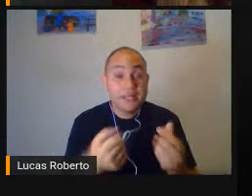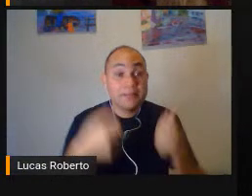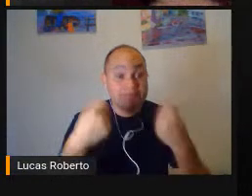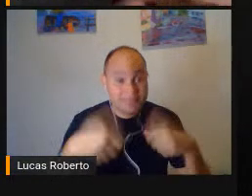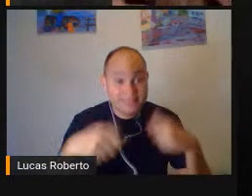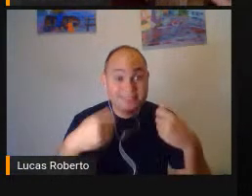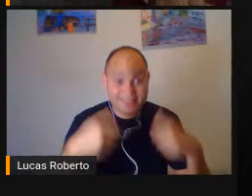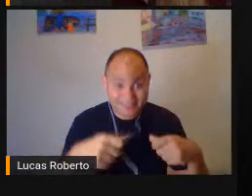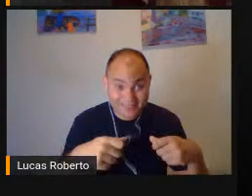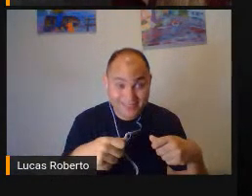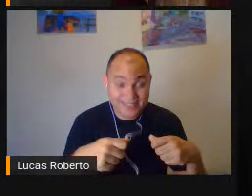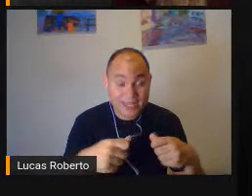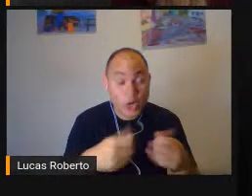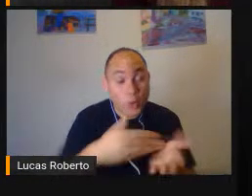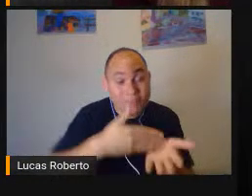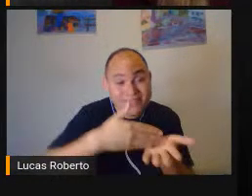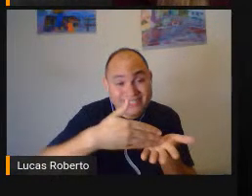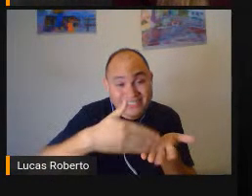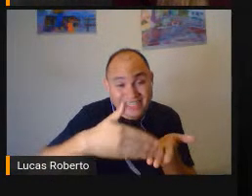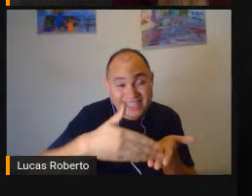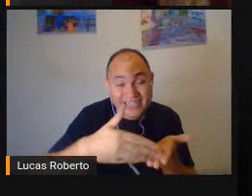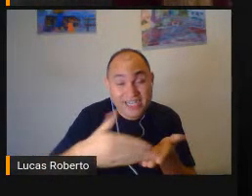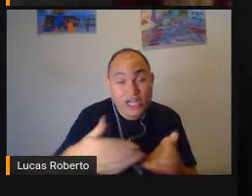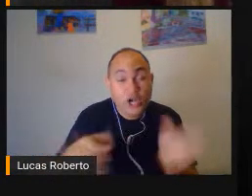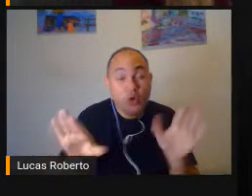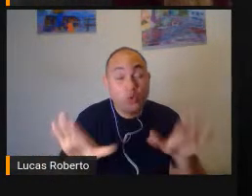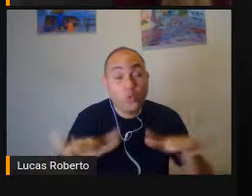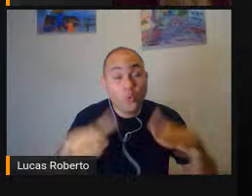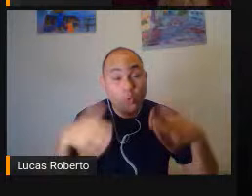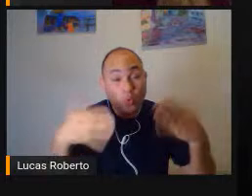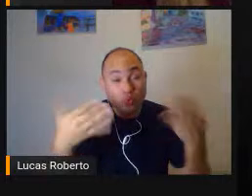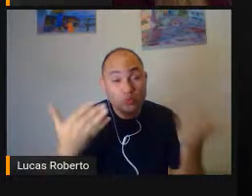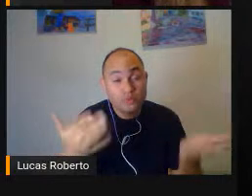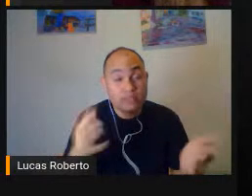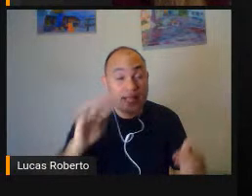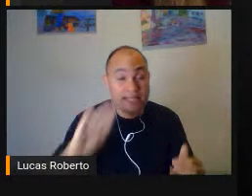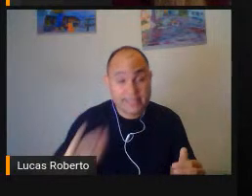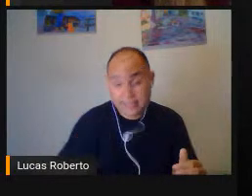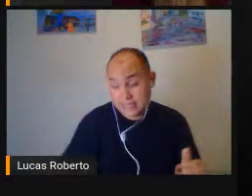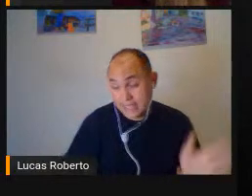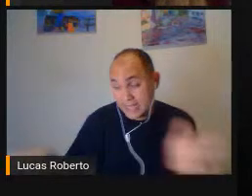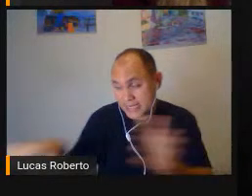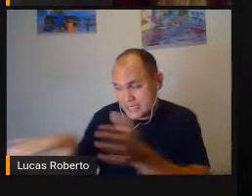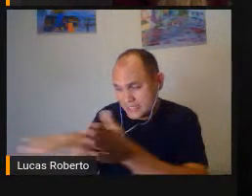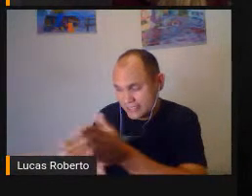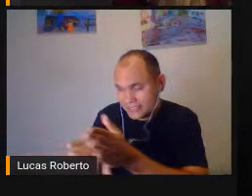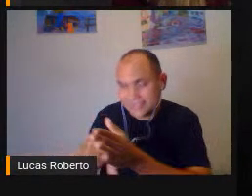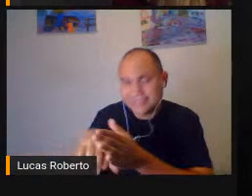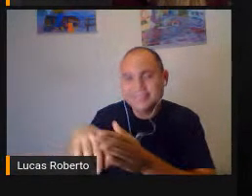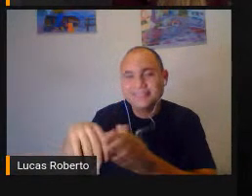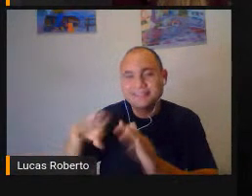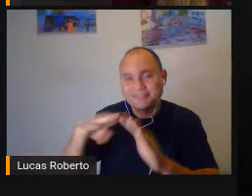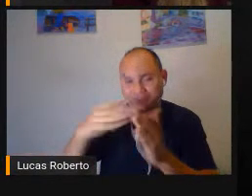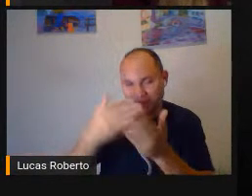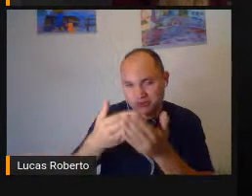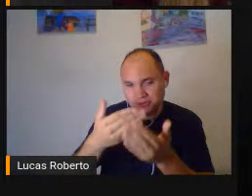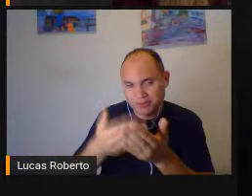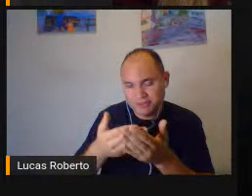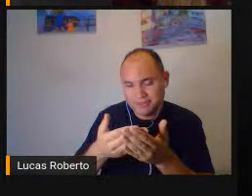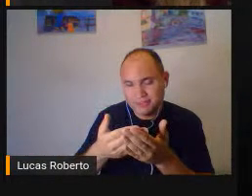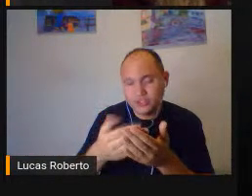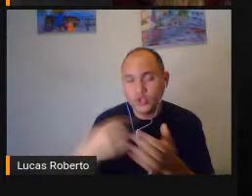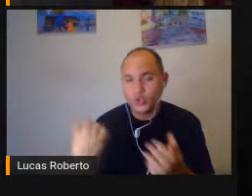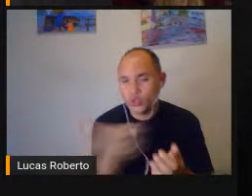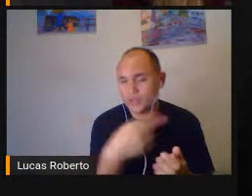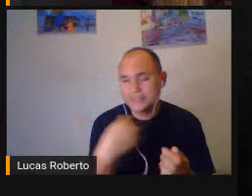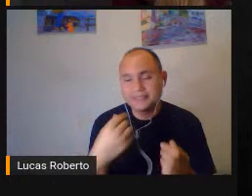Muito quando a criança Chega à escola A criança que chega à escola No caso que é cega Não deve perder tempo O braille deve